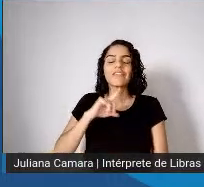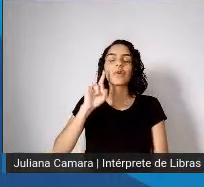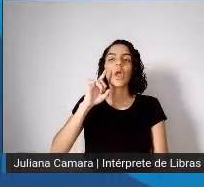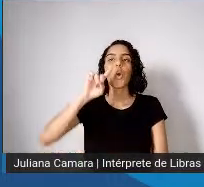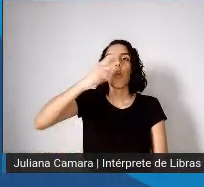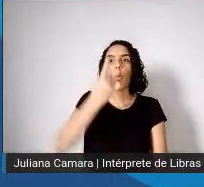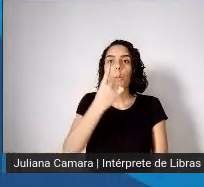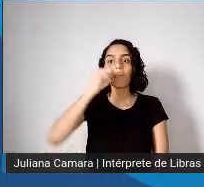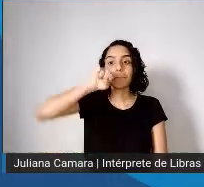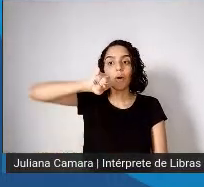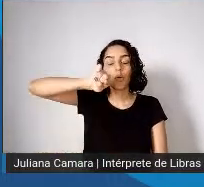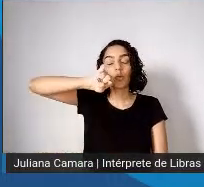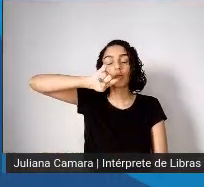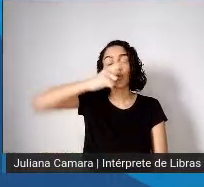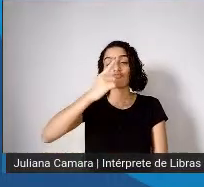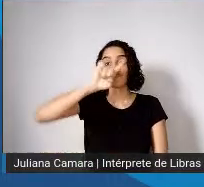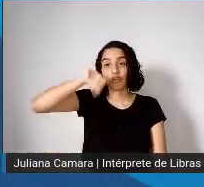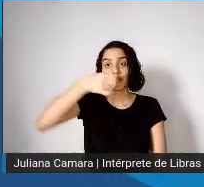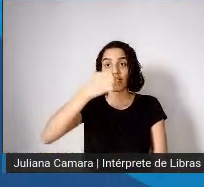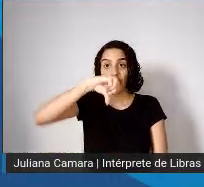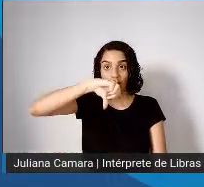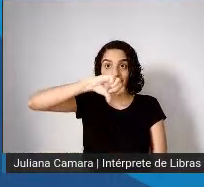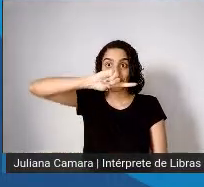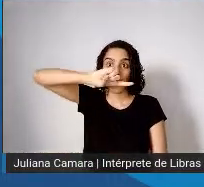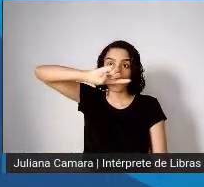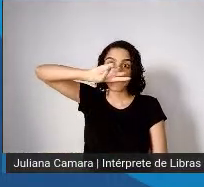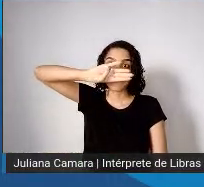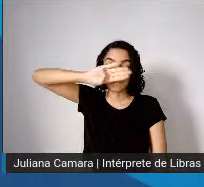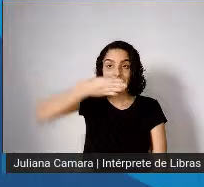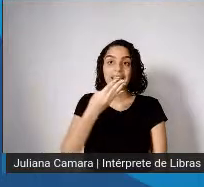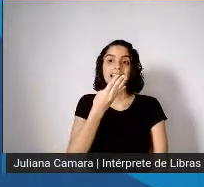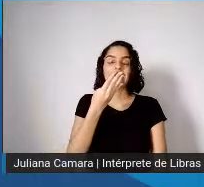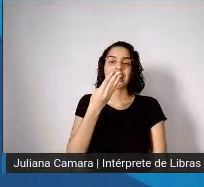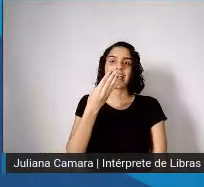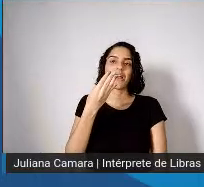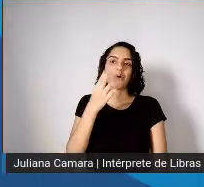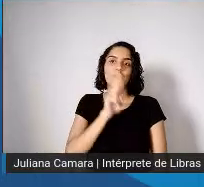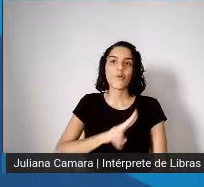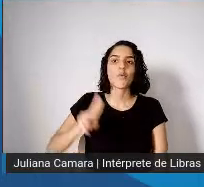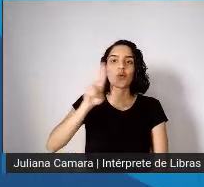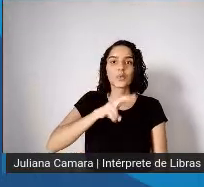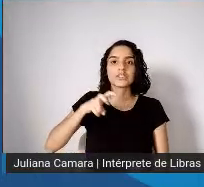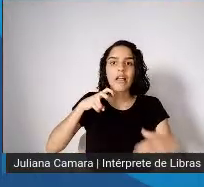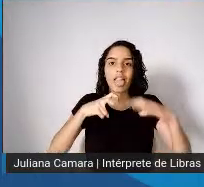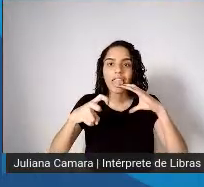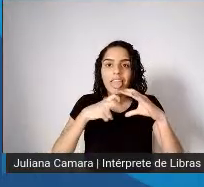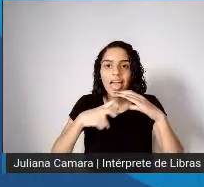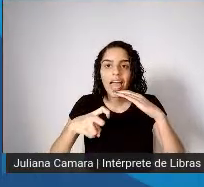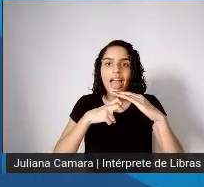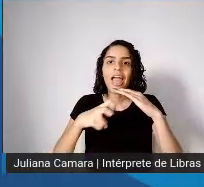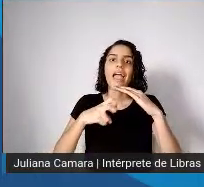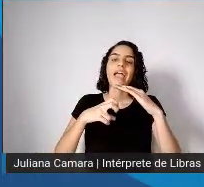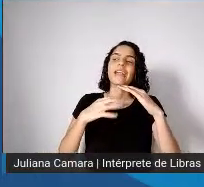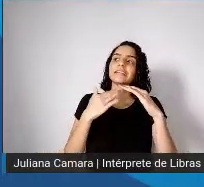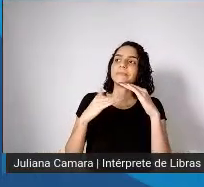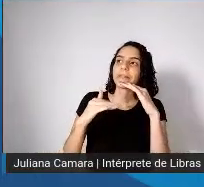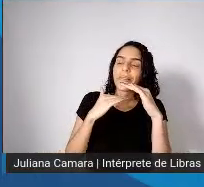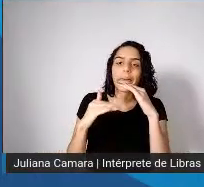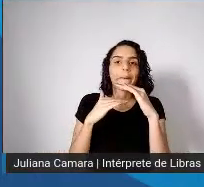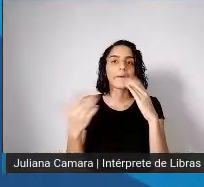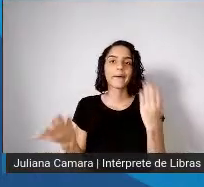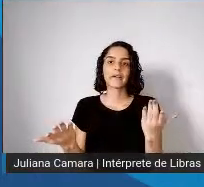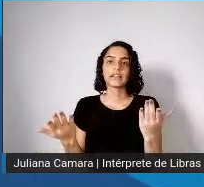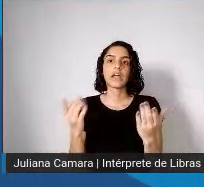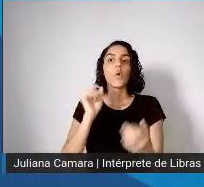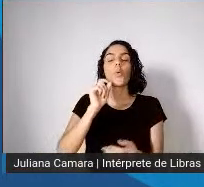férrea. Então, a quantidade, seja por lazer, por trabalho, a quantidade e a interação por diversos meios